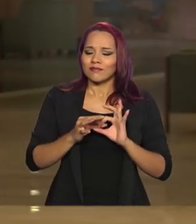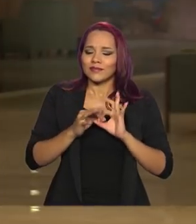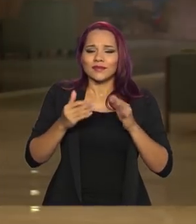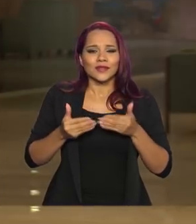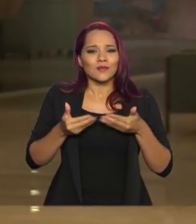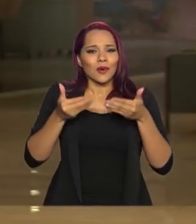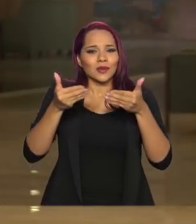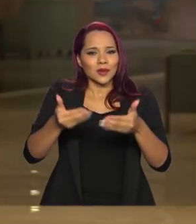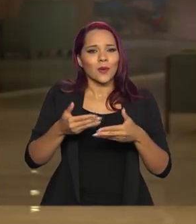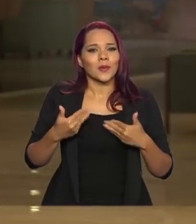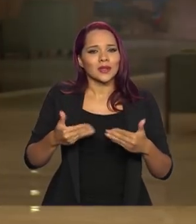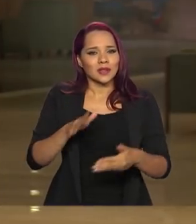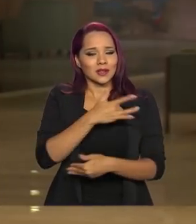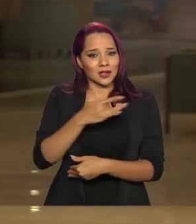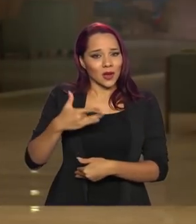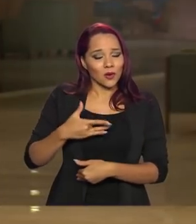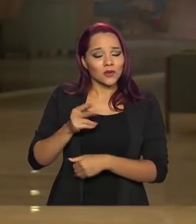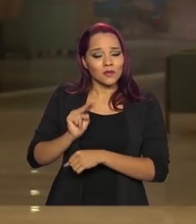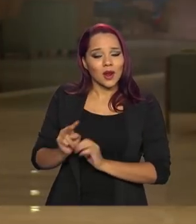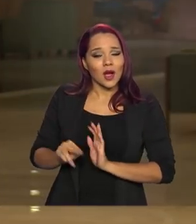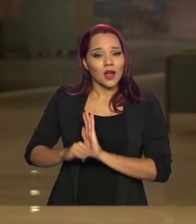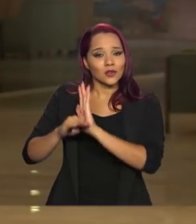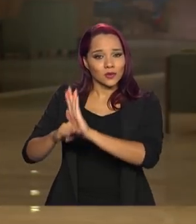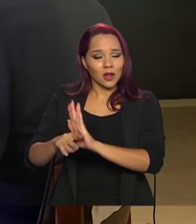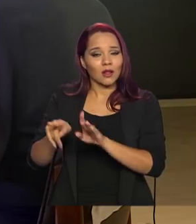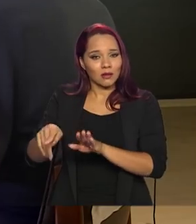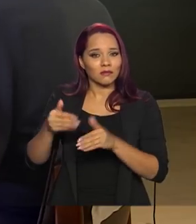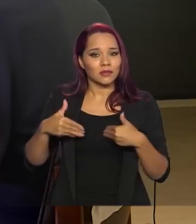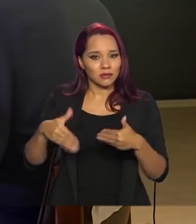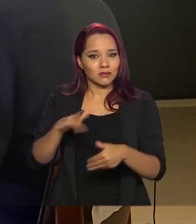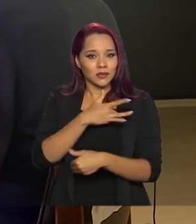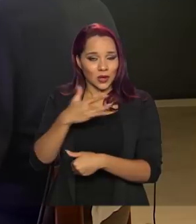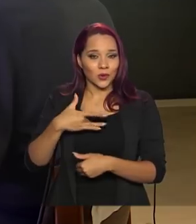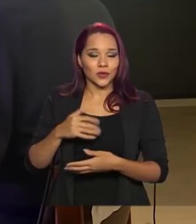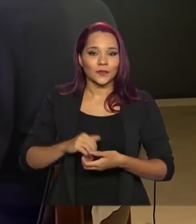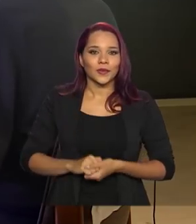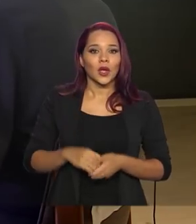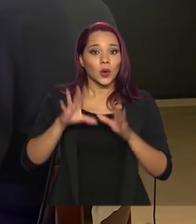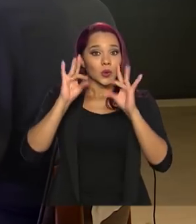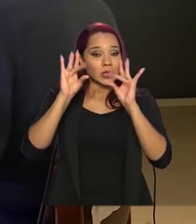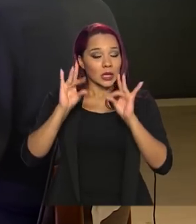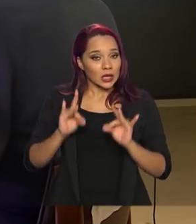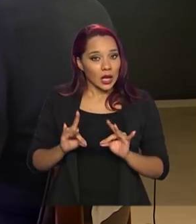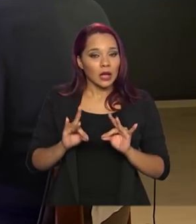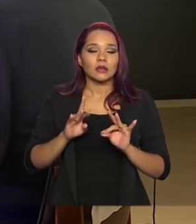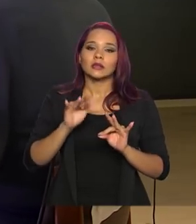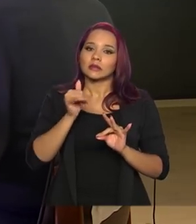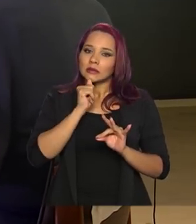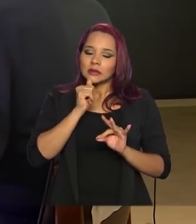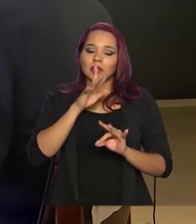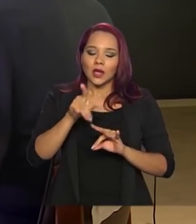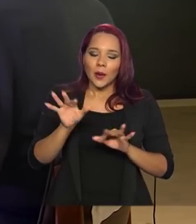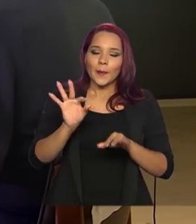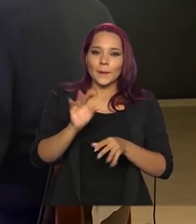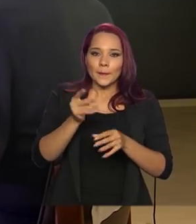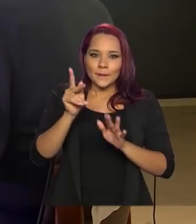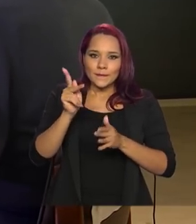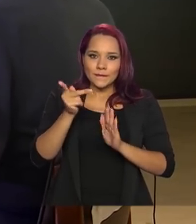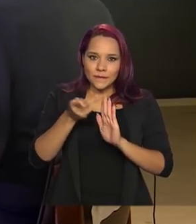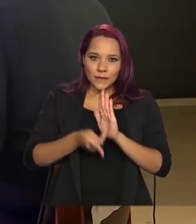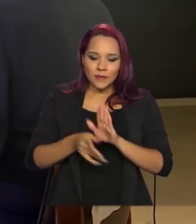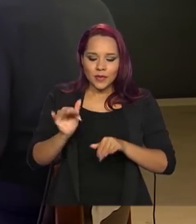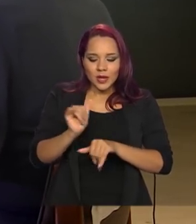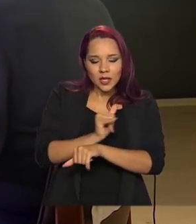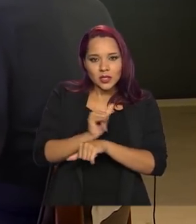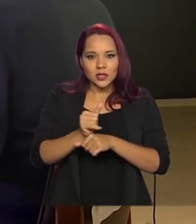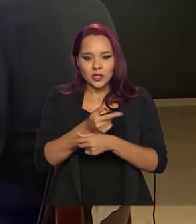apoiar ações dos agentes de saúde e do próprio Ministério da Saúde. Os detalhes operacionais ainda estão sendo planejados com o